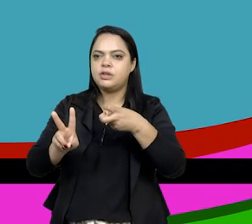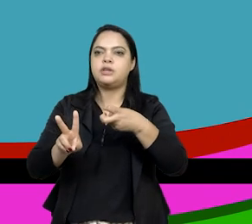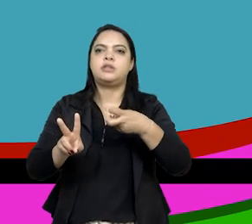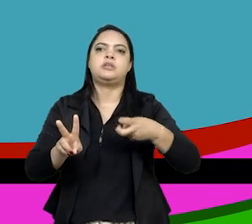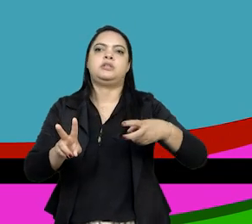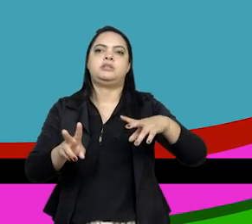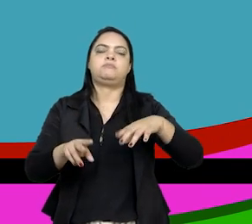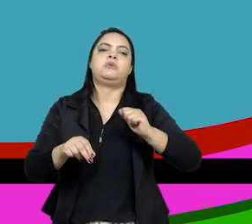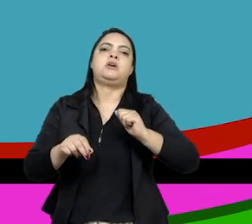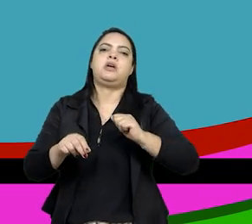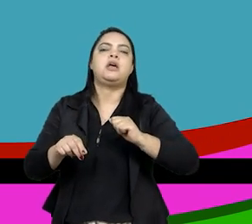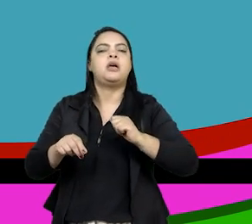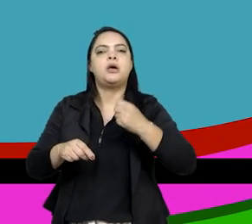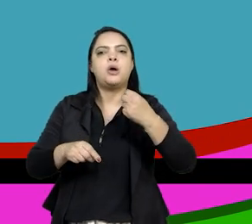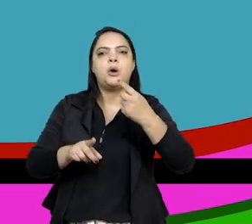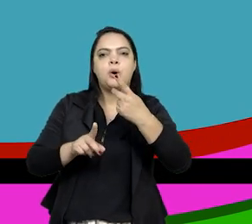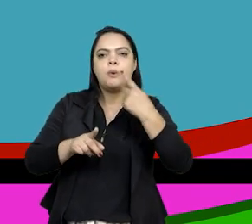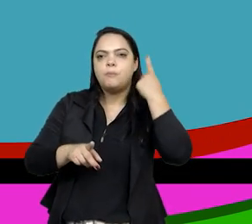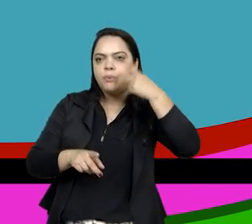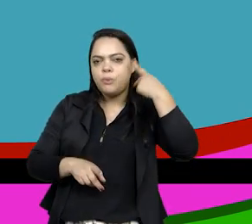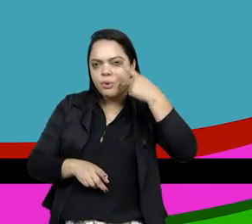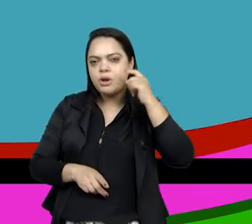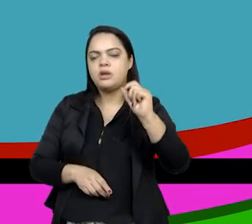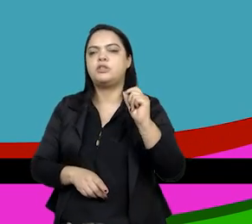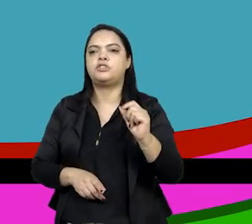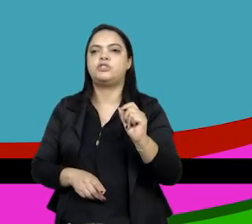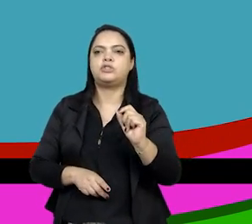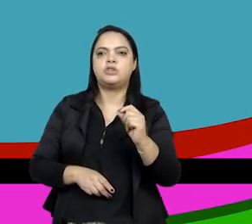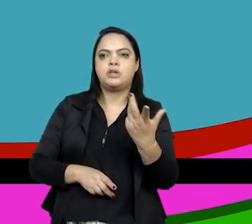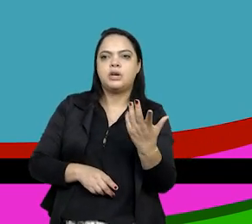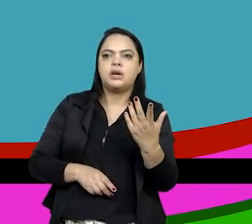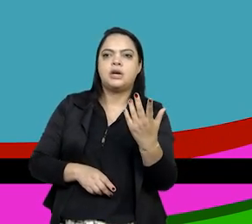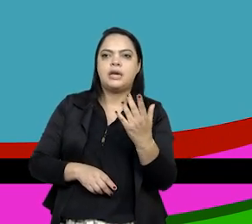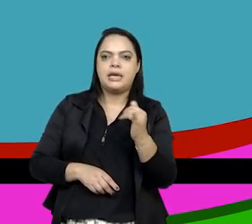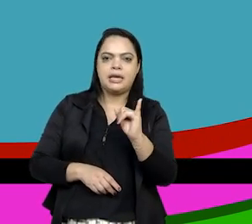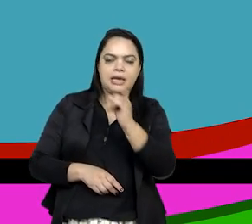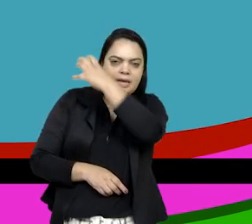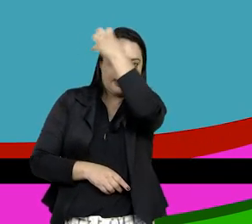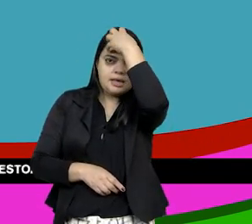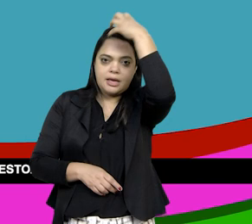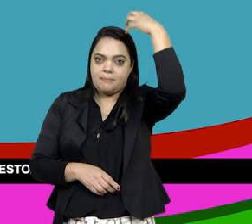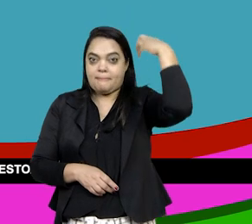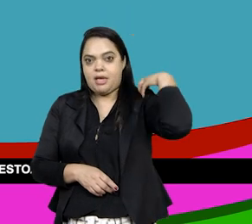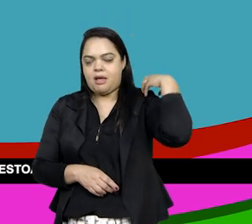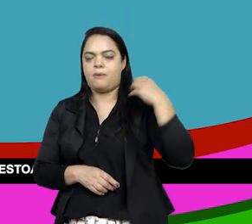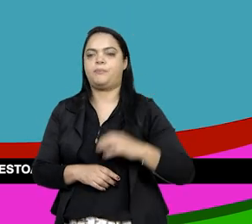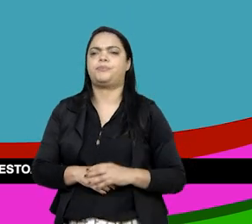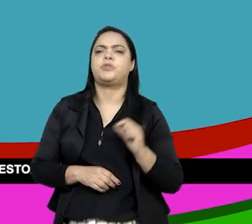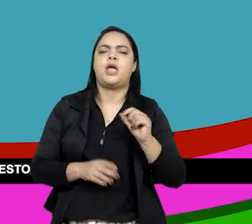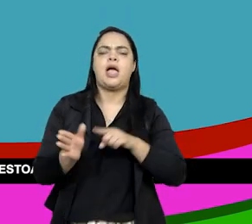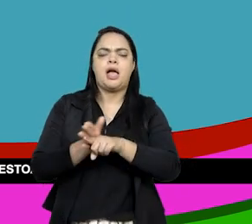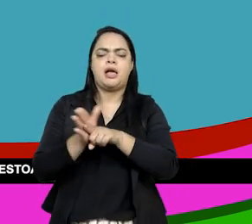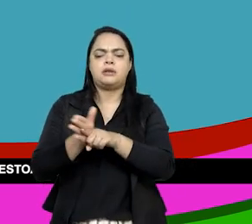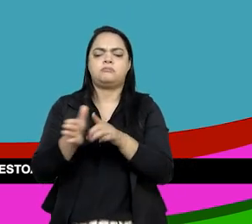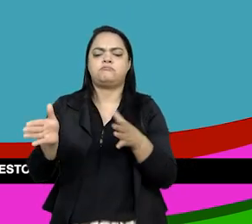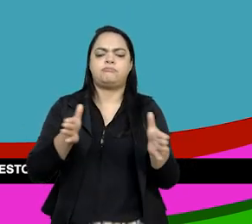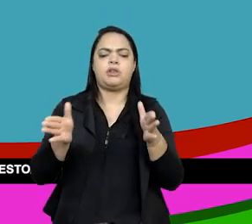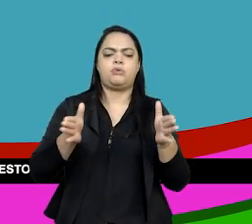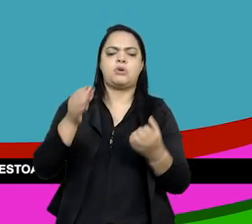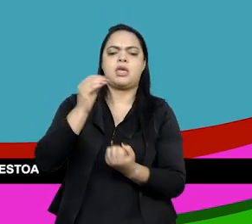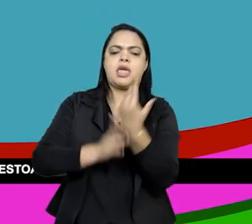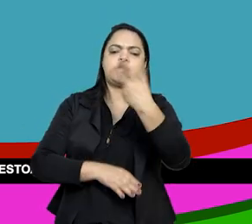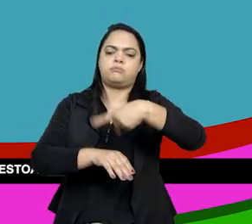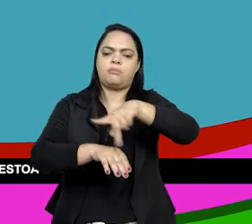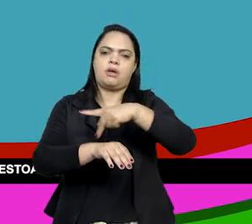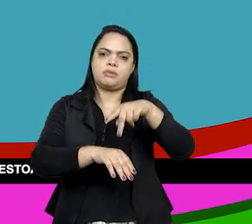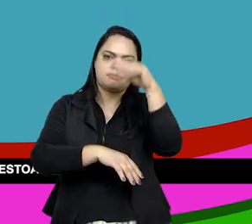uma coisa que o livro dele chama Exilados, Aliados e Rebelos. E aí ele vai analisar esse período de formação do Estado brasileiro, de